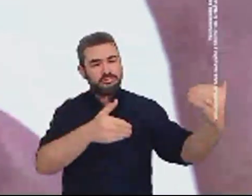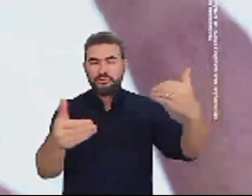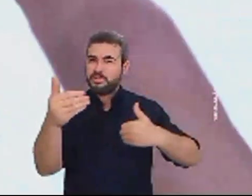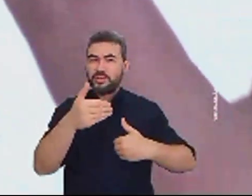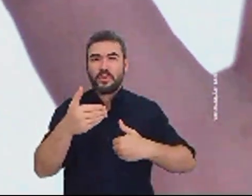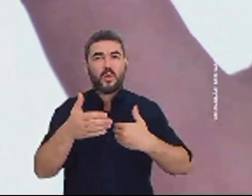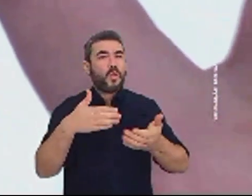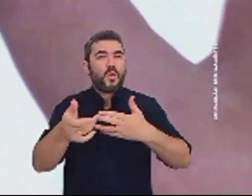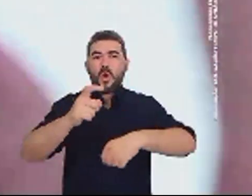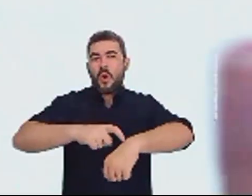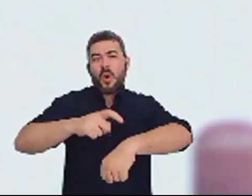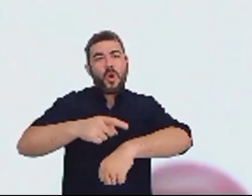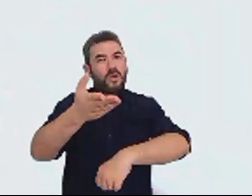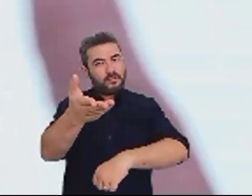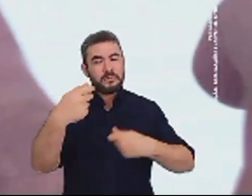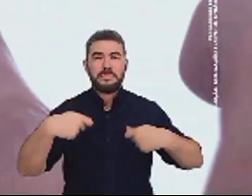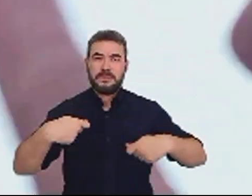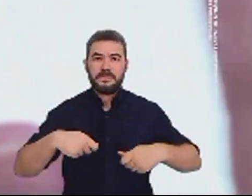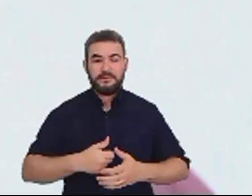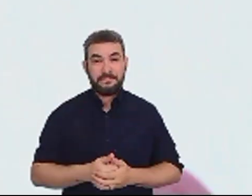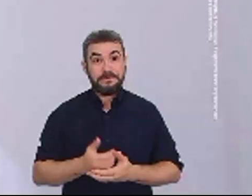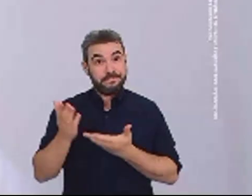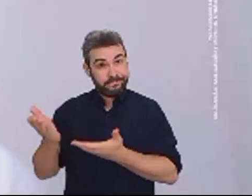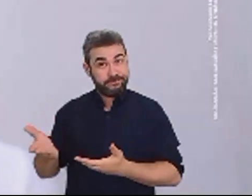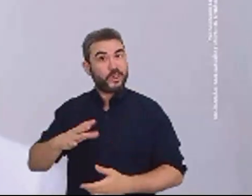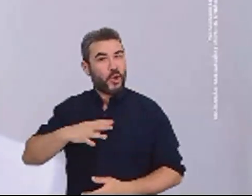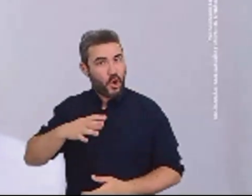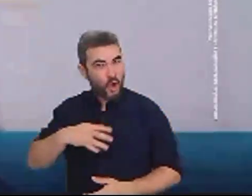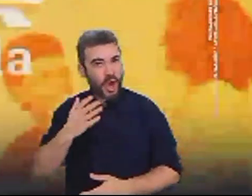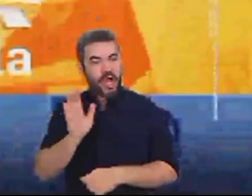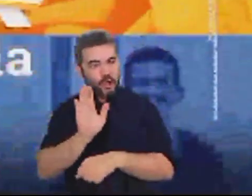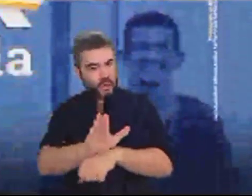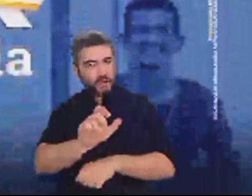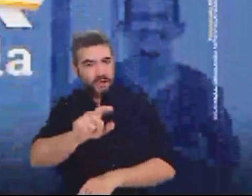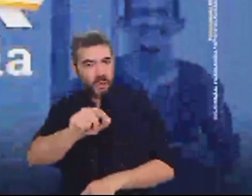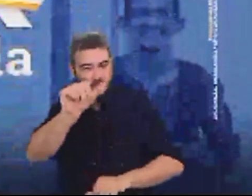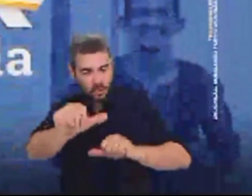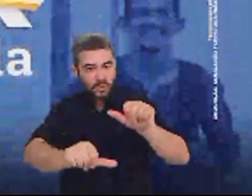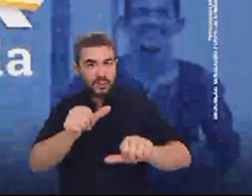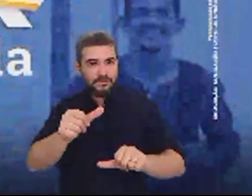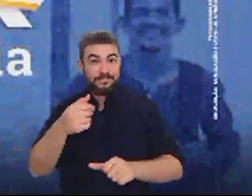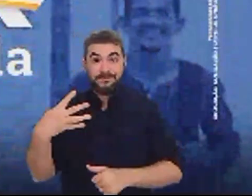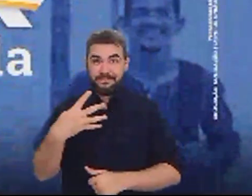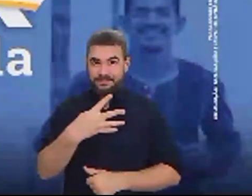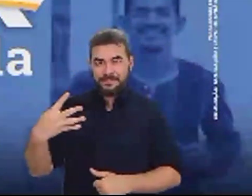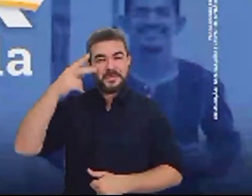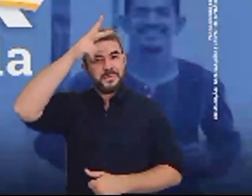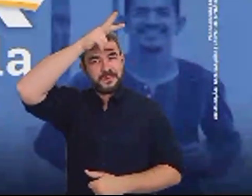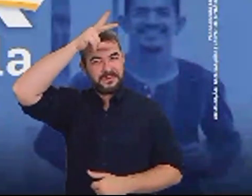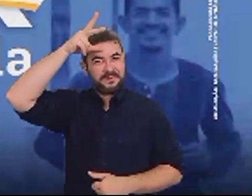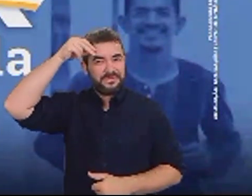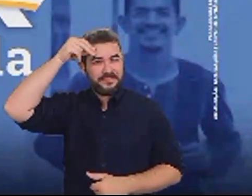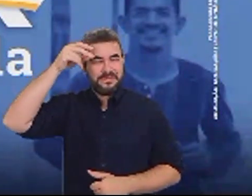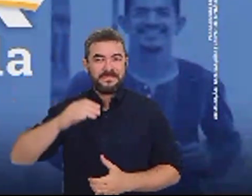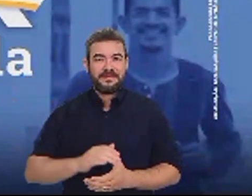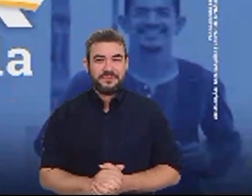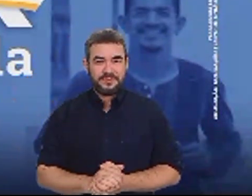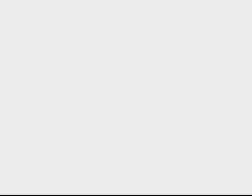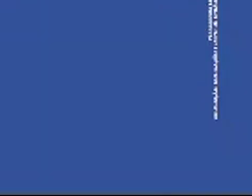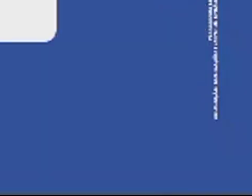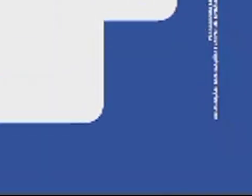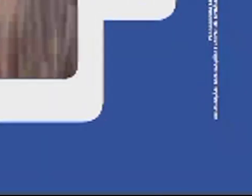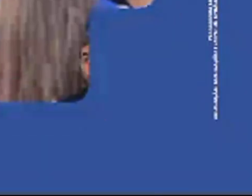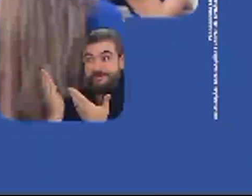precisarem coragem para fazer as mudanças que Sobral precisa Oscar 44 prefeito